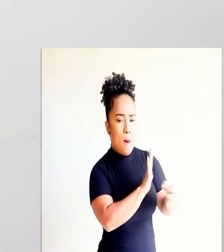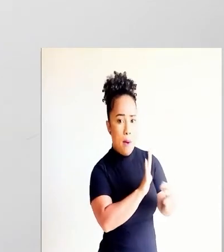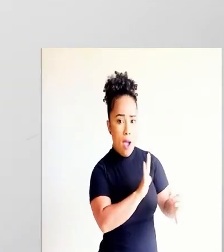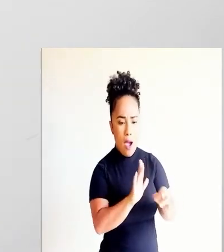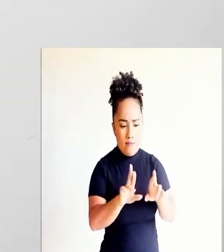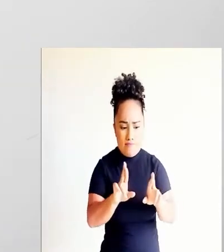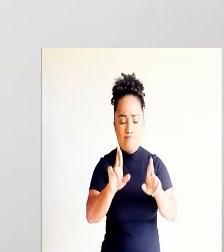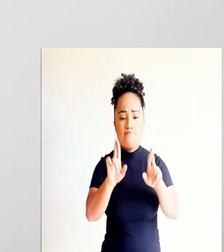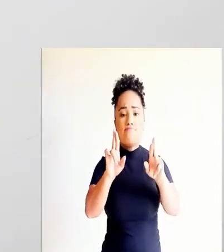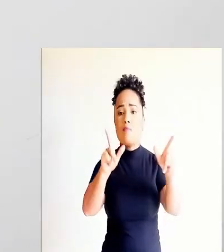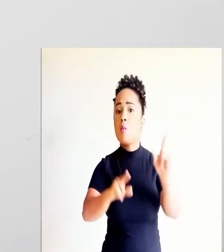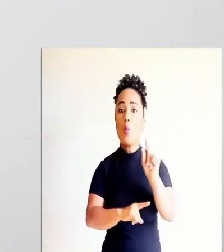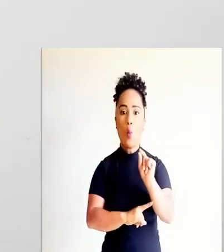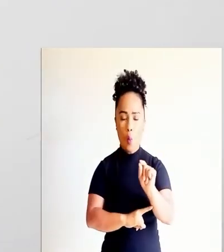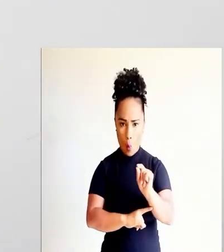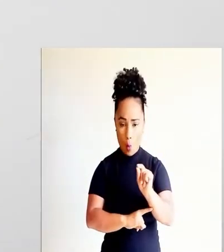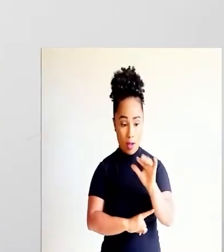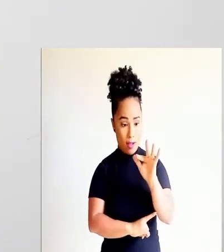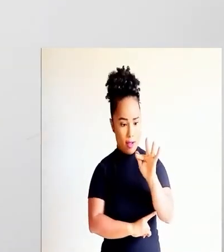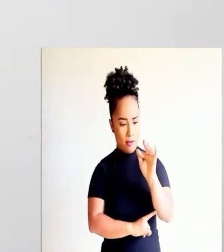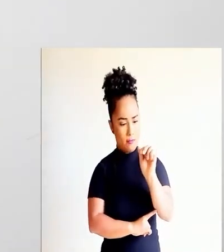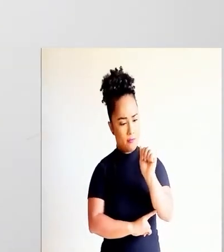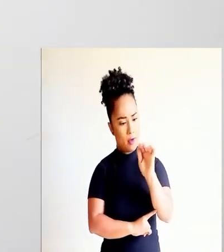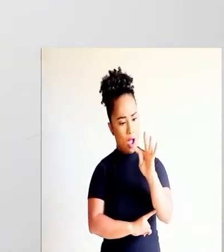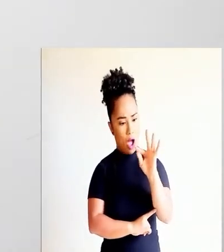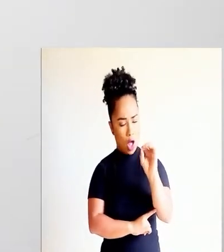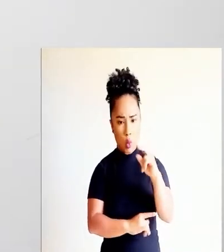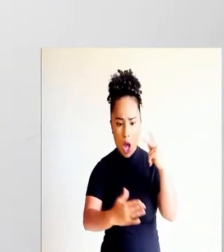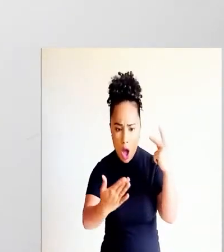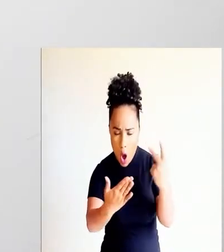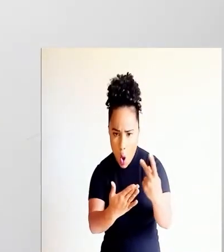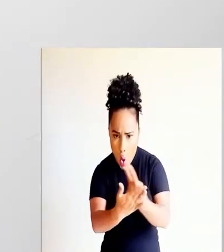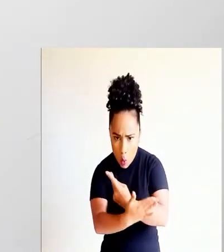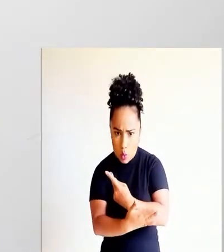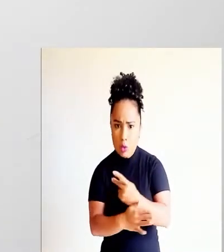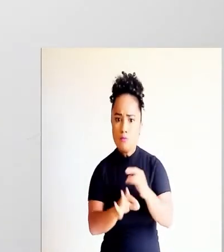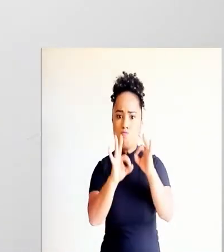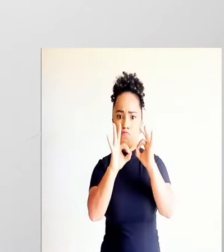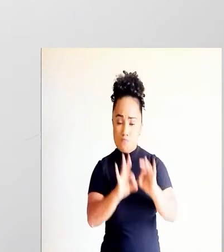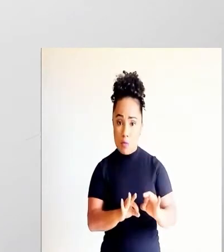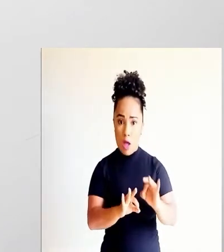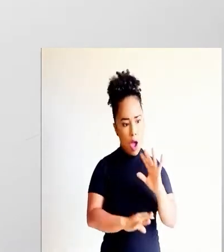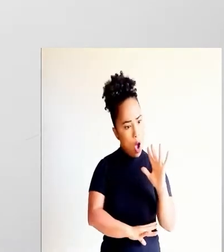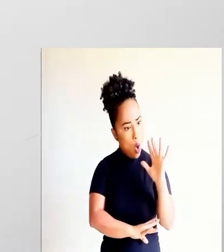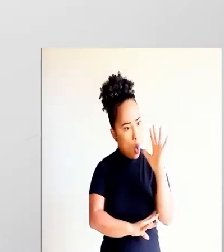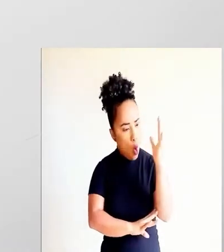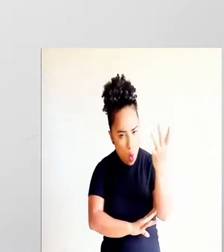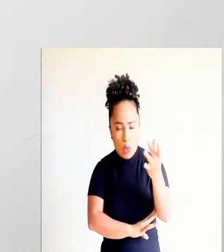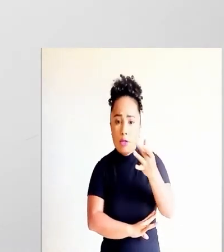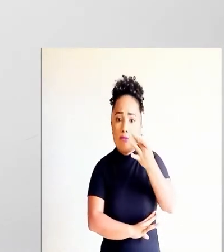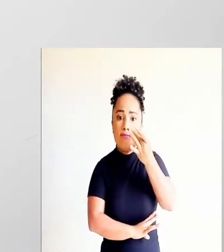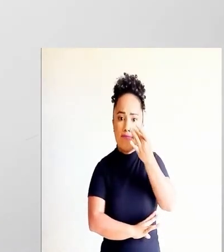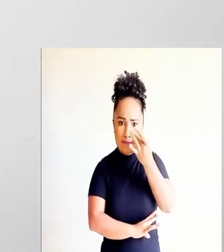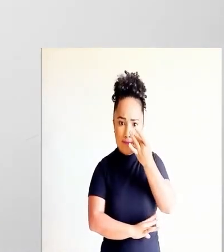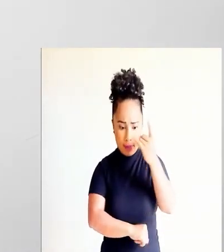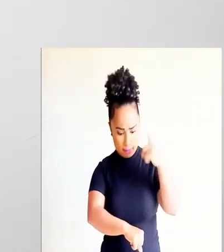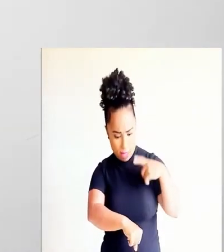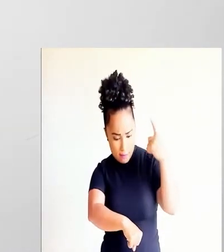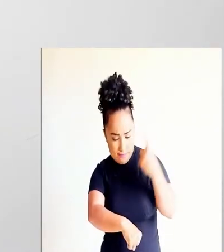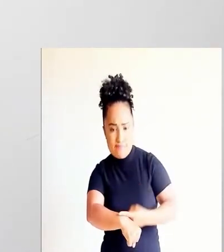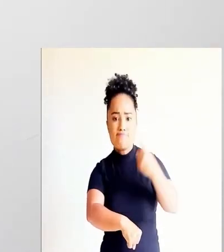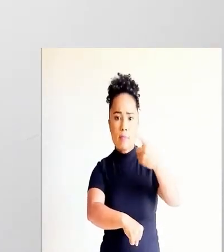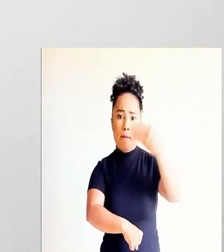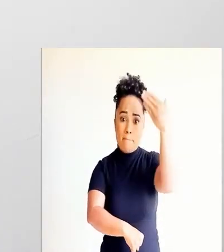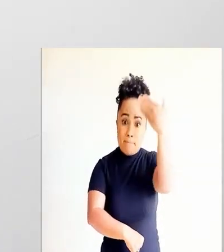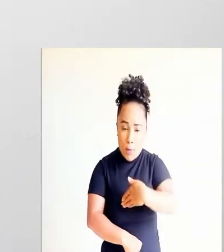pessoa e outra. É diferenciar. E o que é fato? É um acontecimento acabado, um evento, uma ocorrência